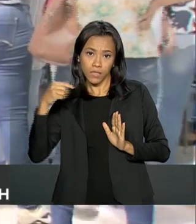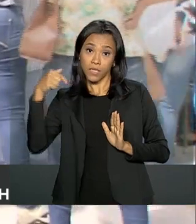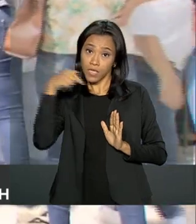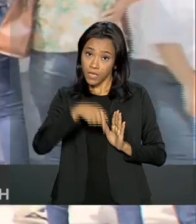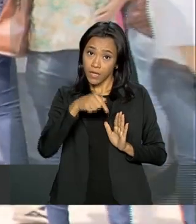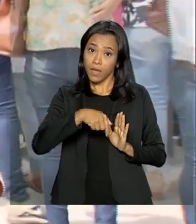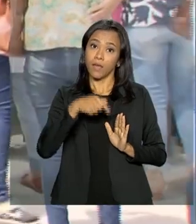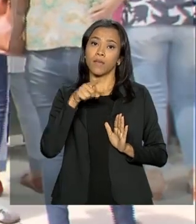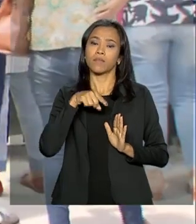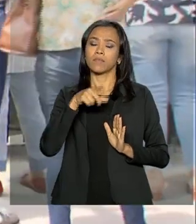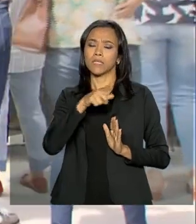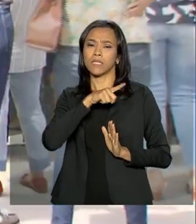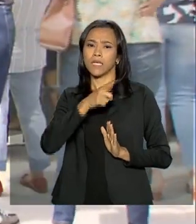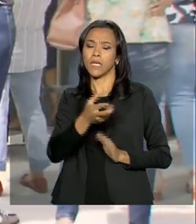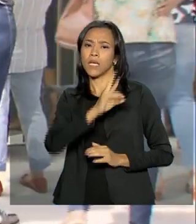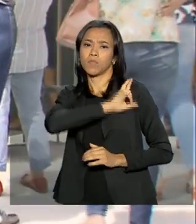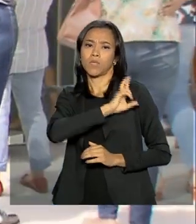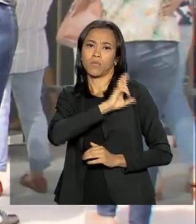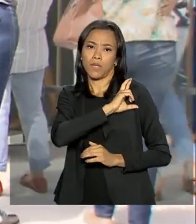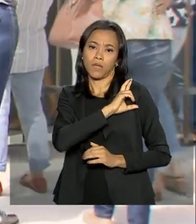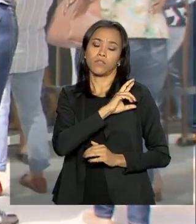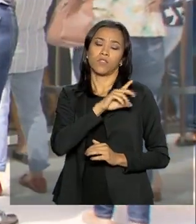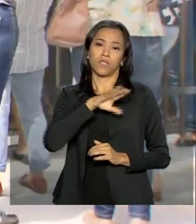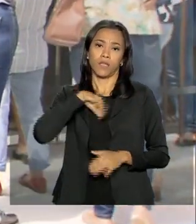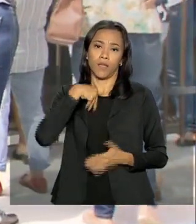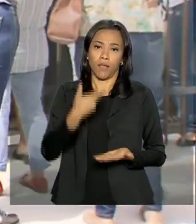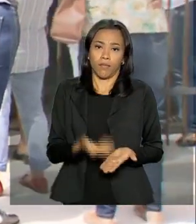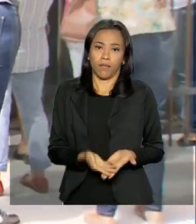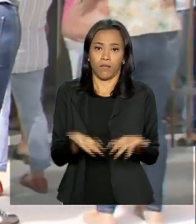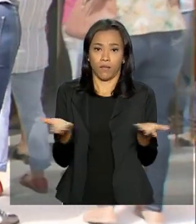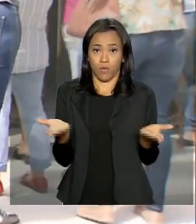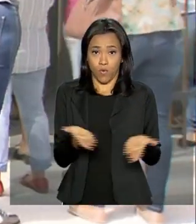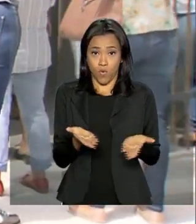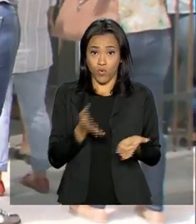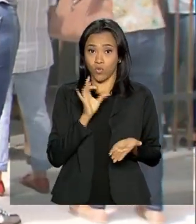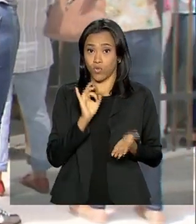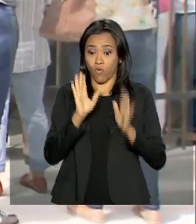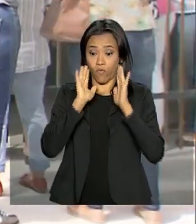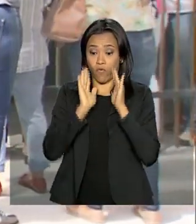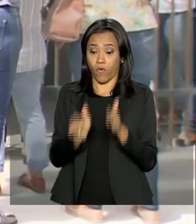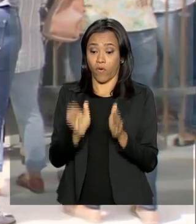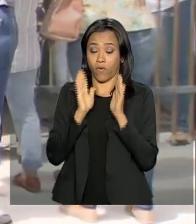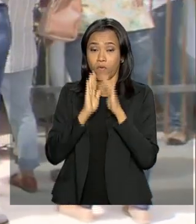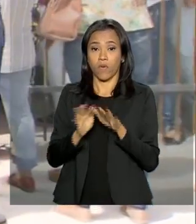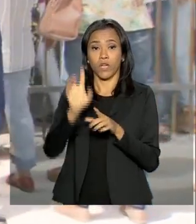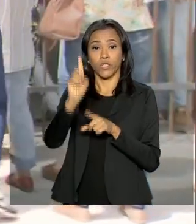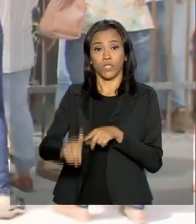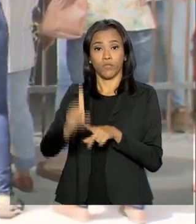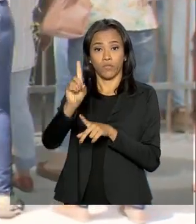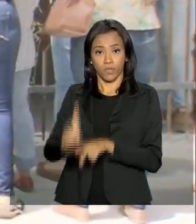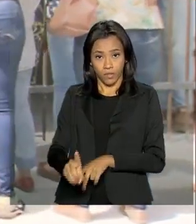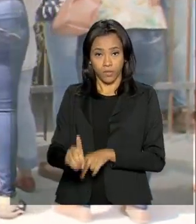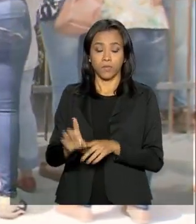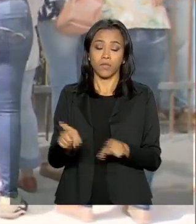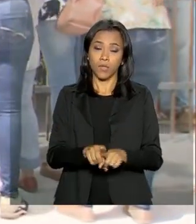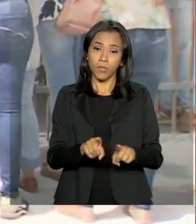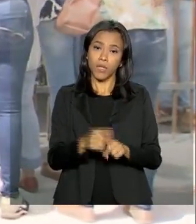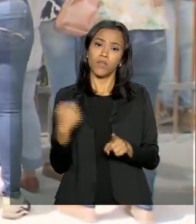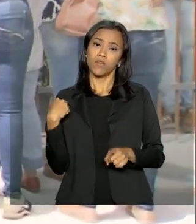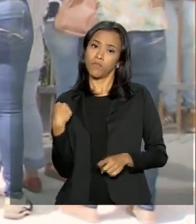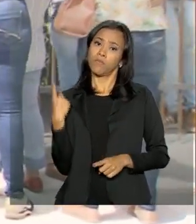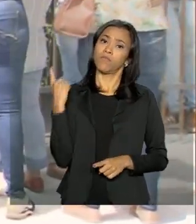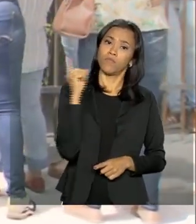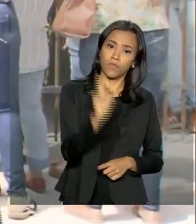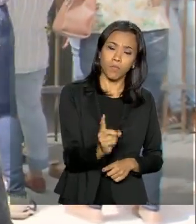via também de responsabilidade, que a gente até hoje só focou no direito. Então, a gente está trazendo, além da solidariedade,